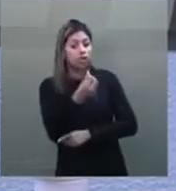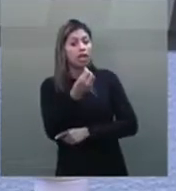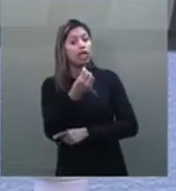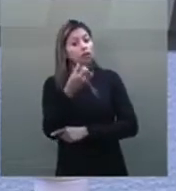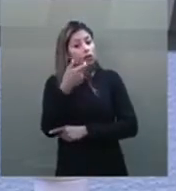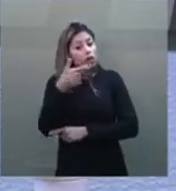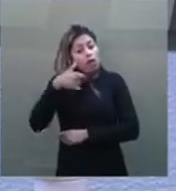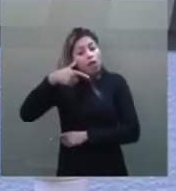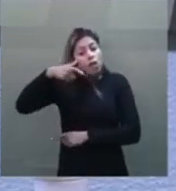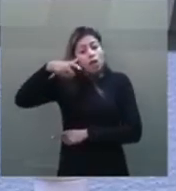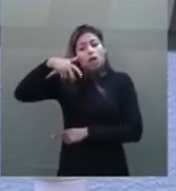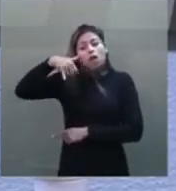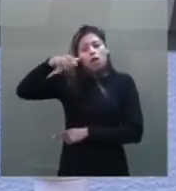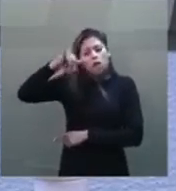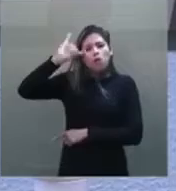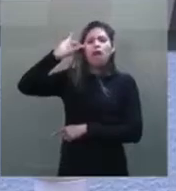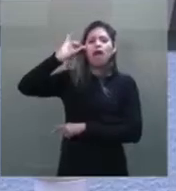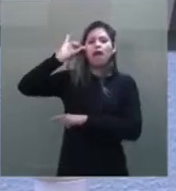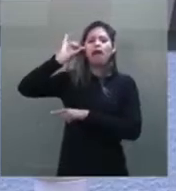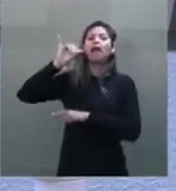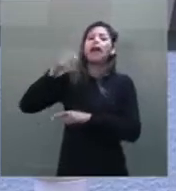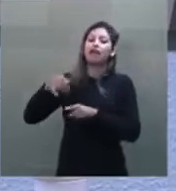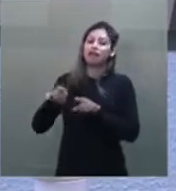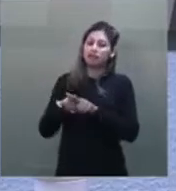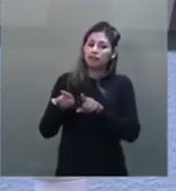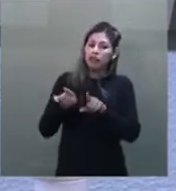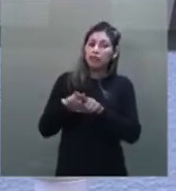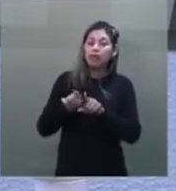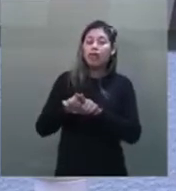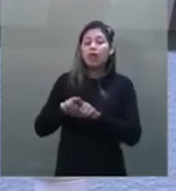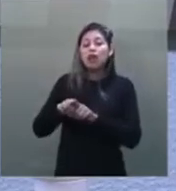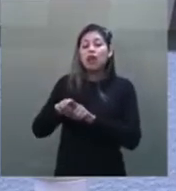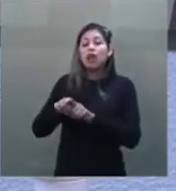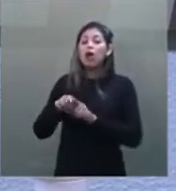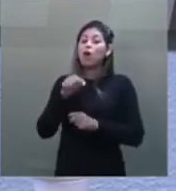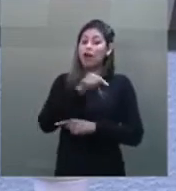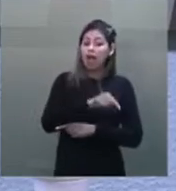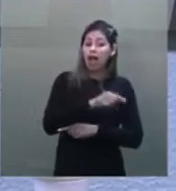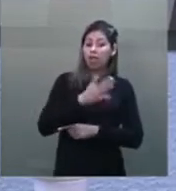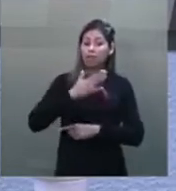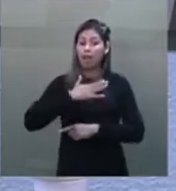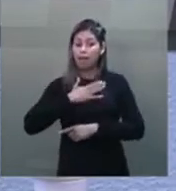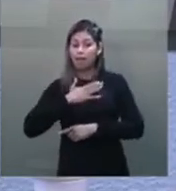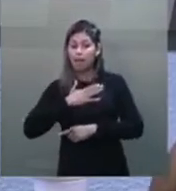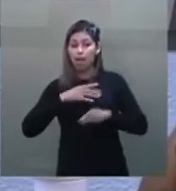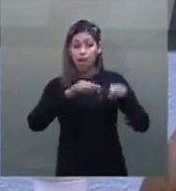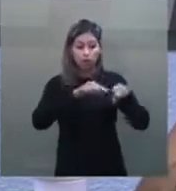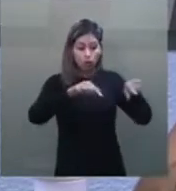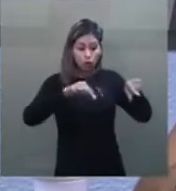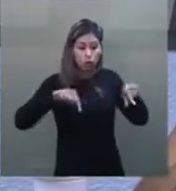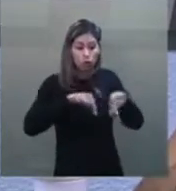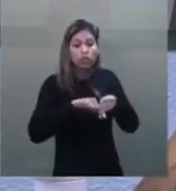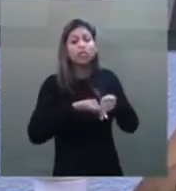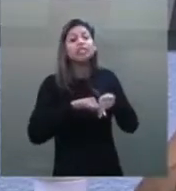Quando que vão tirar os garimpeiros da minha terra, a terra indígena 7 de setembro? E até quando?